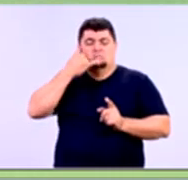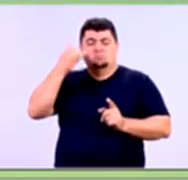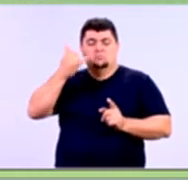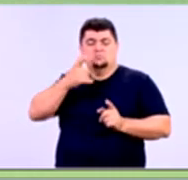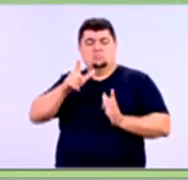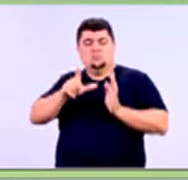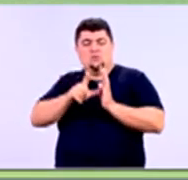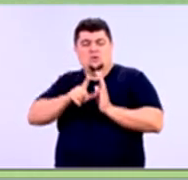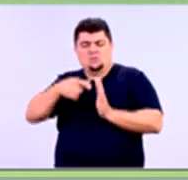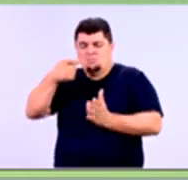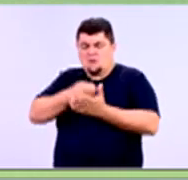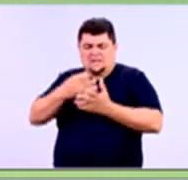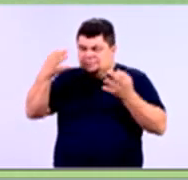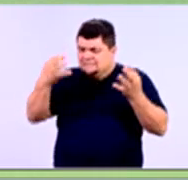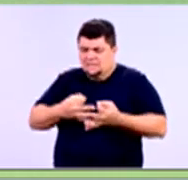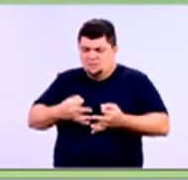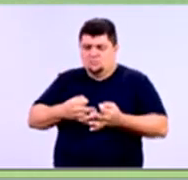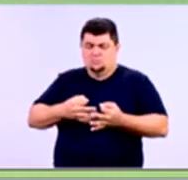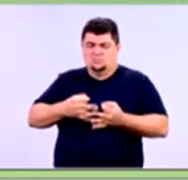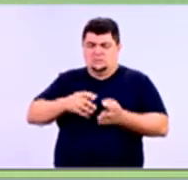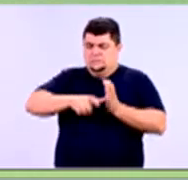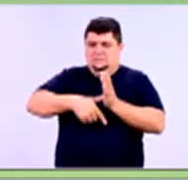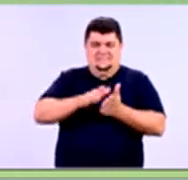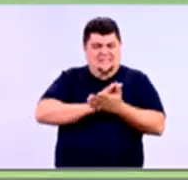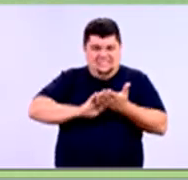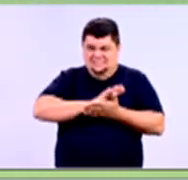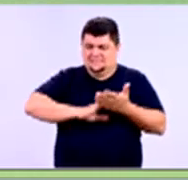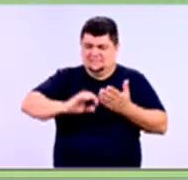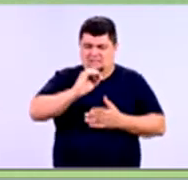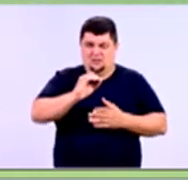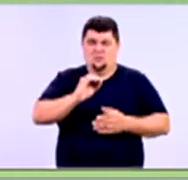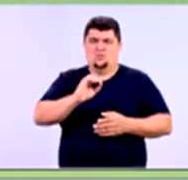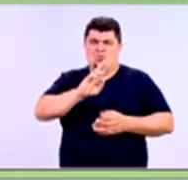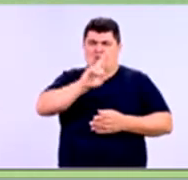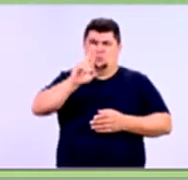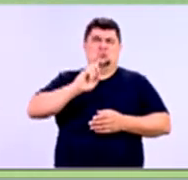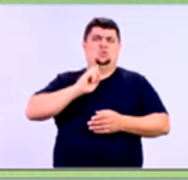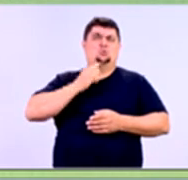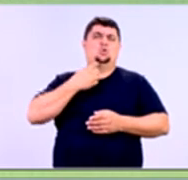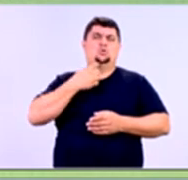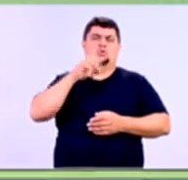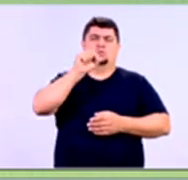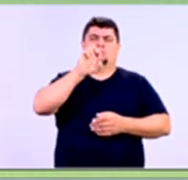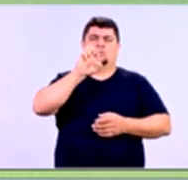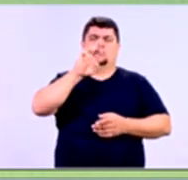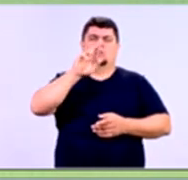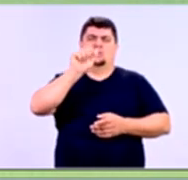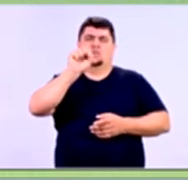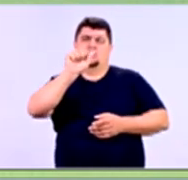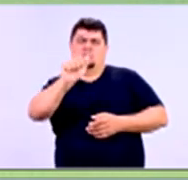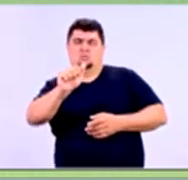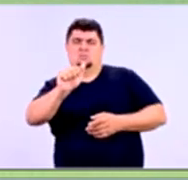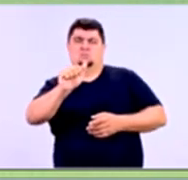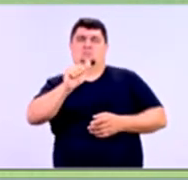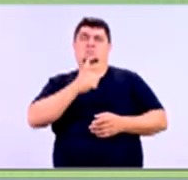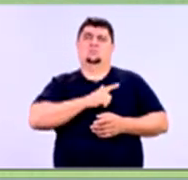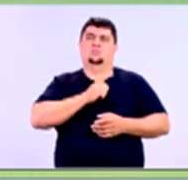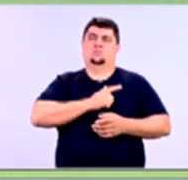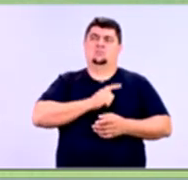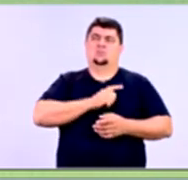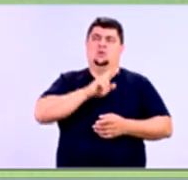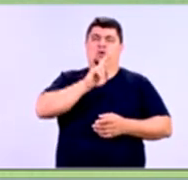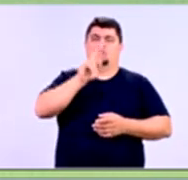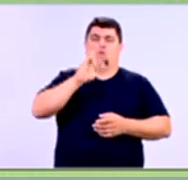costume de pagar em dia as suas contas? Ele tem o nome sujo no Serasa? Então, aqui, a pode pensar em ter o nome